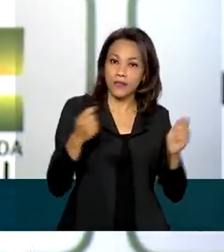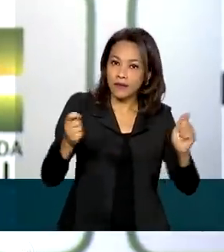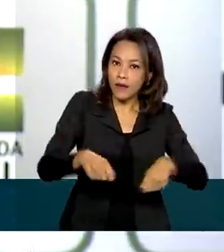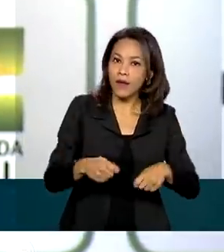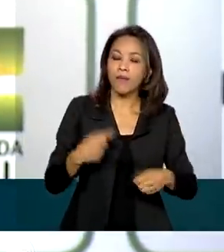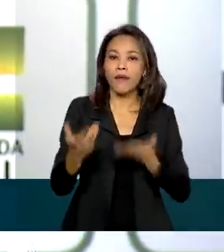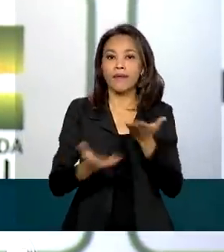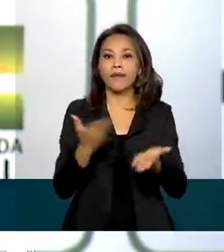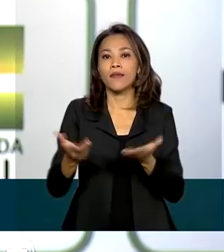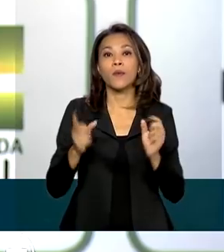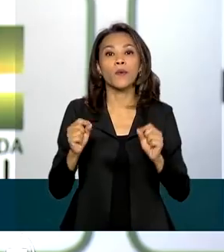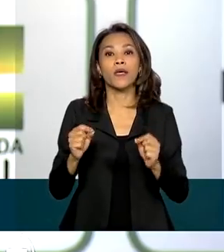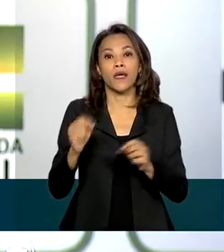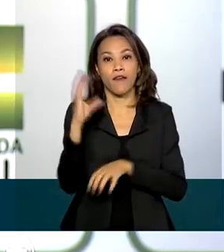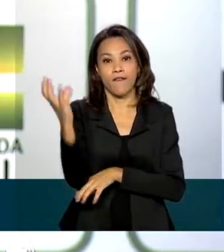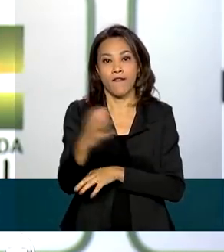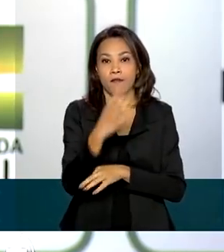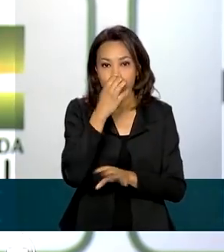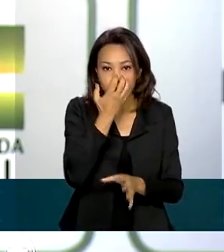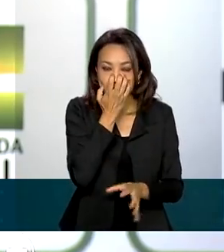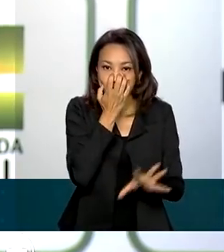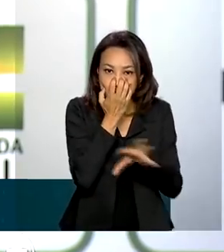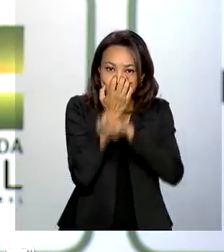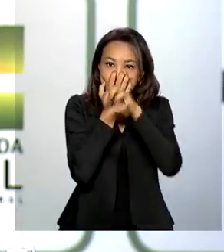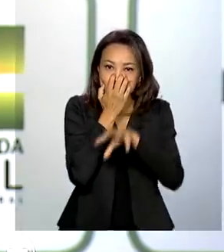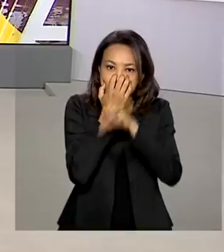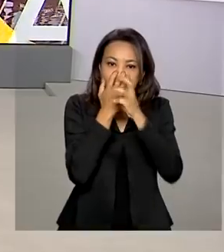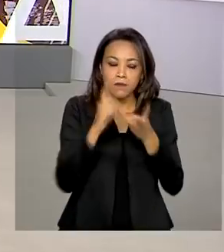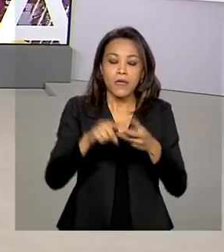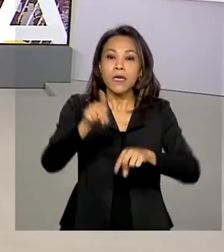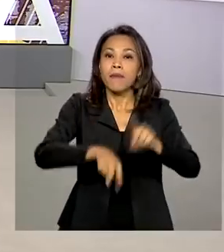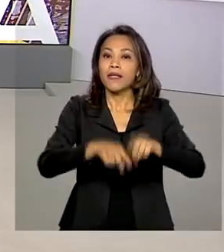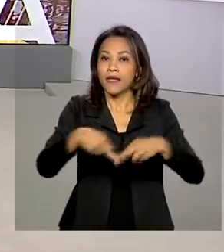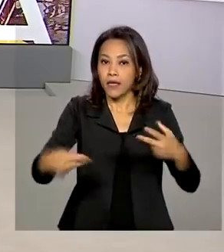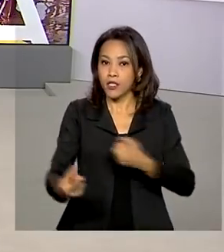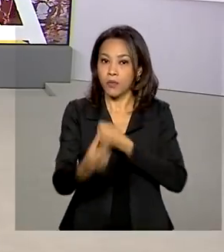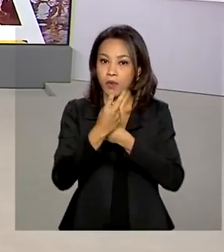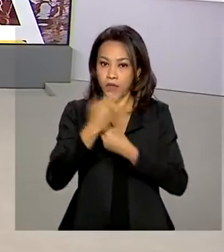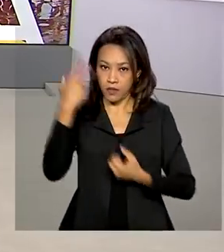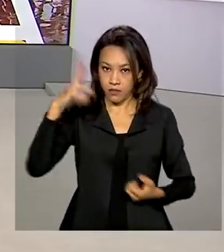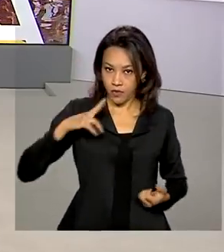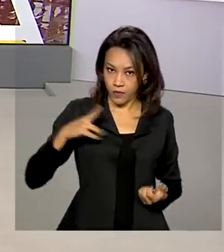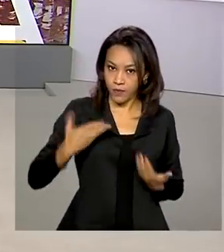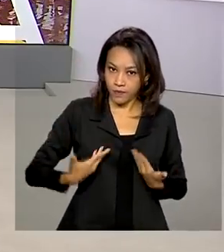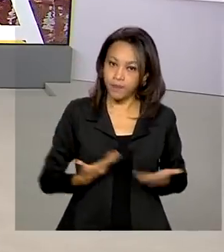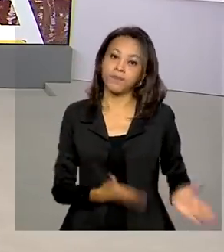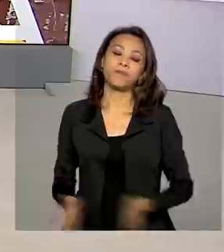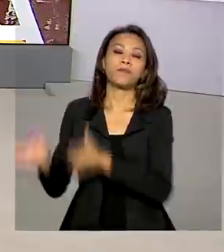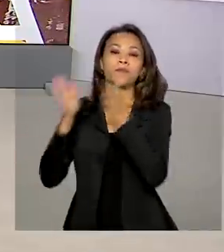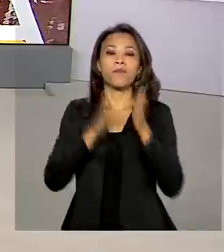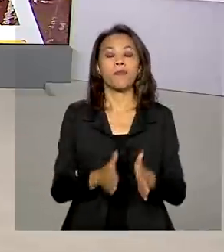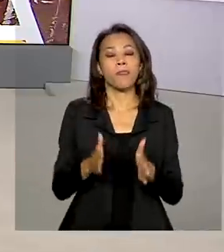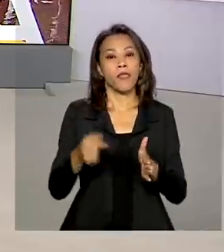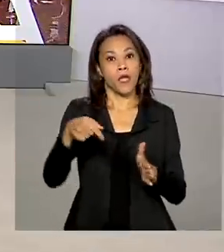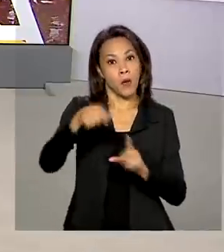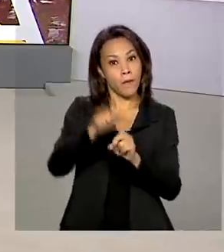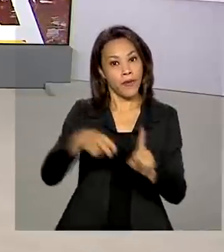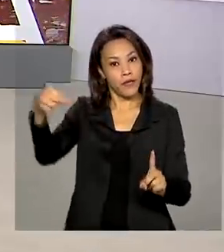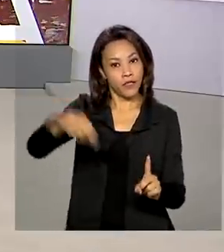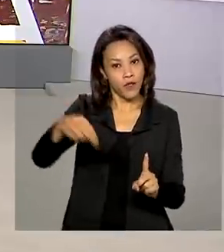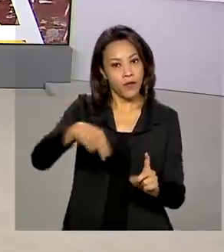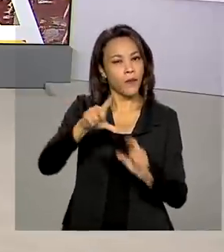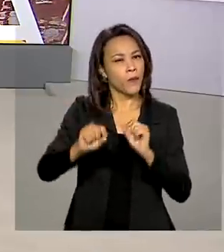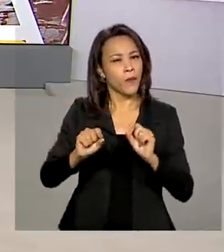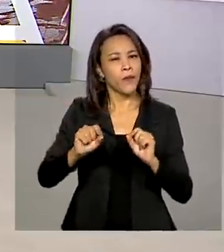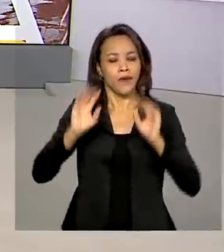demandas de distribuição de ventiladores, equipamentos de proteção individual. Este mês de novembro foi dedicado à conscientização dos